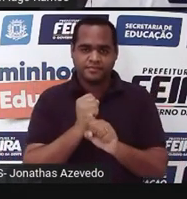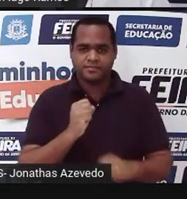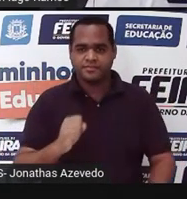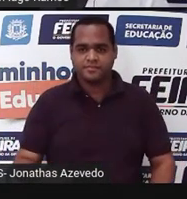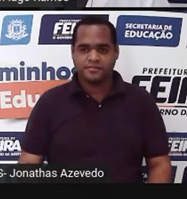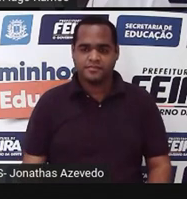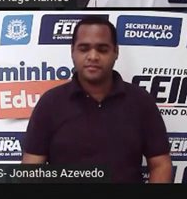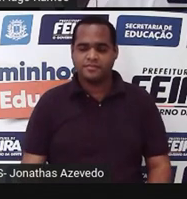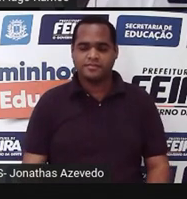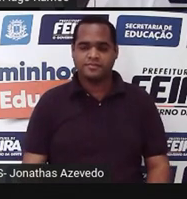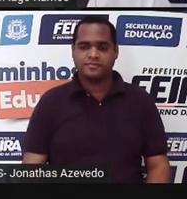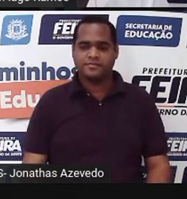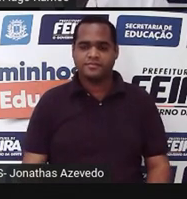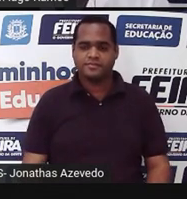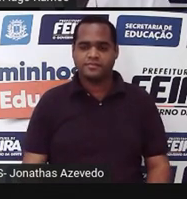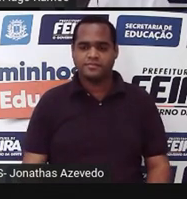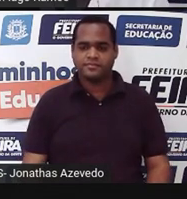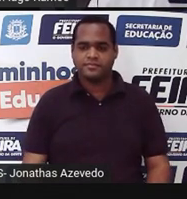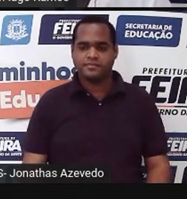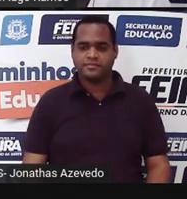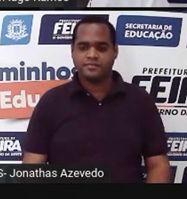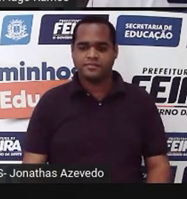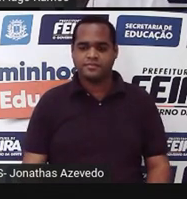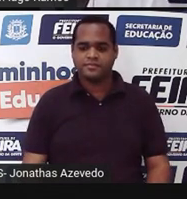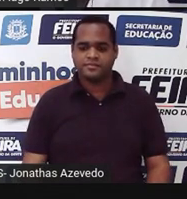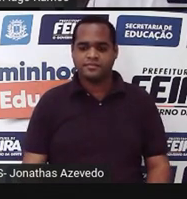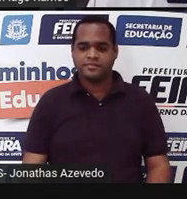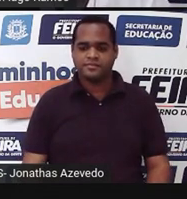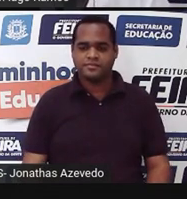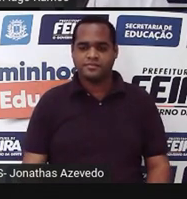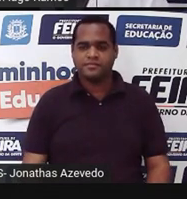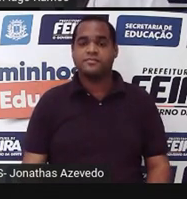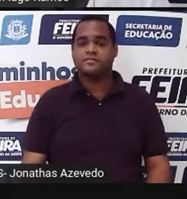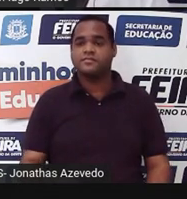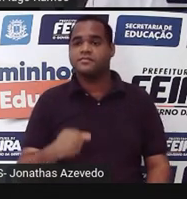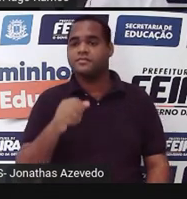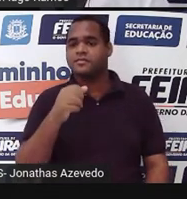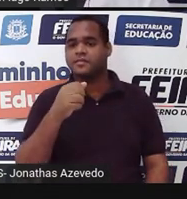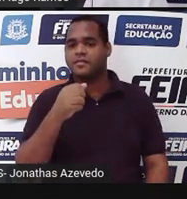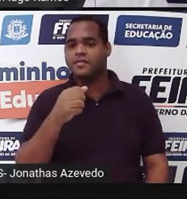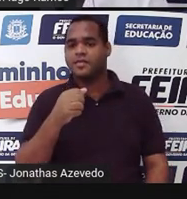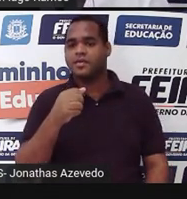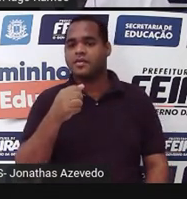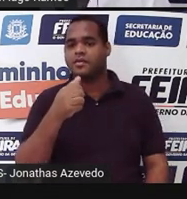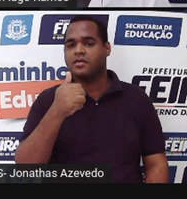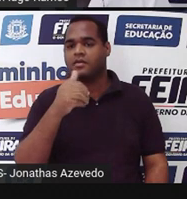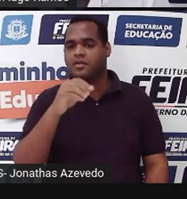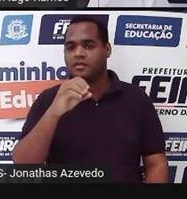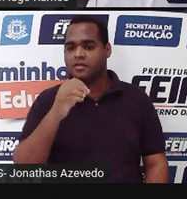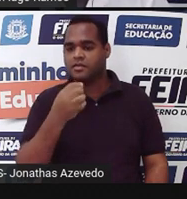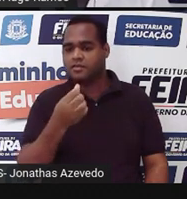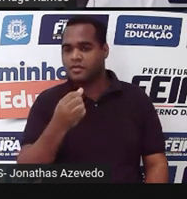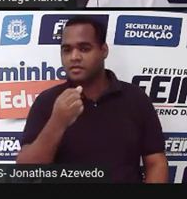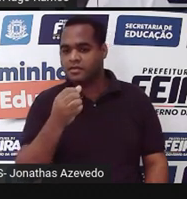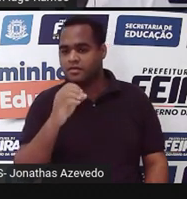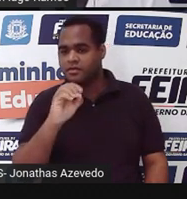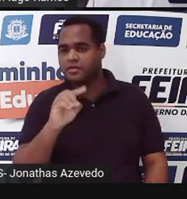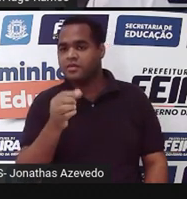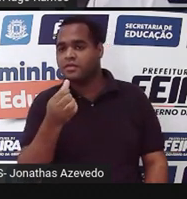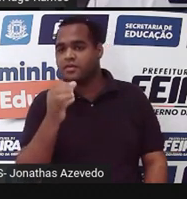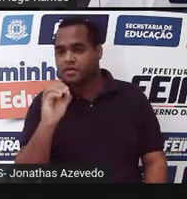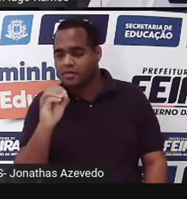60% é 60 dividido por 100, fazendo ali na calculadora. Dá 0,6.